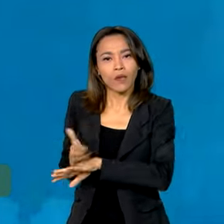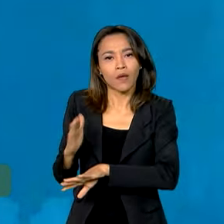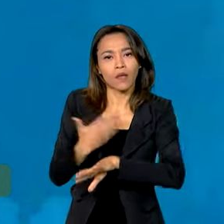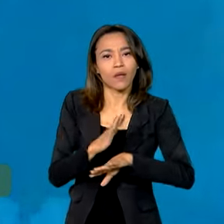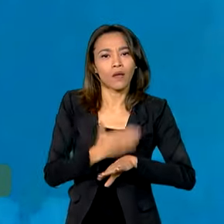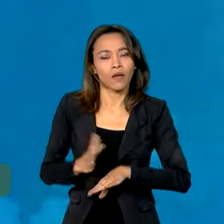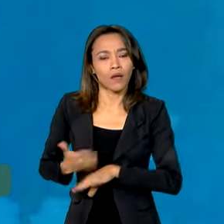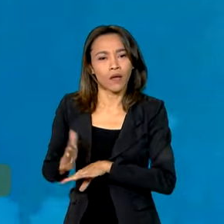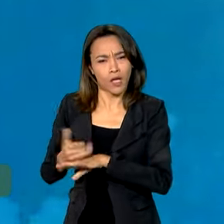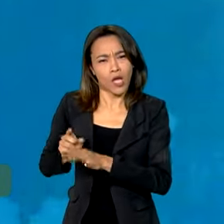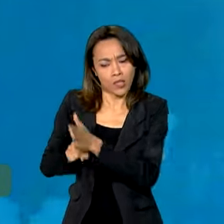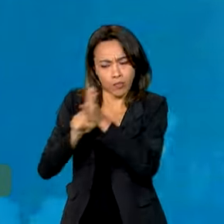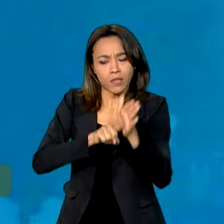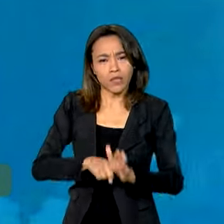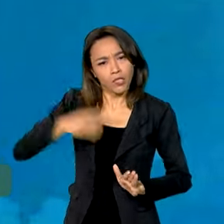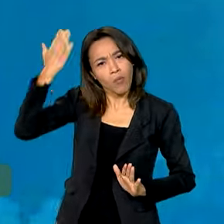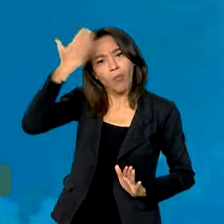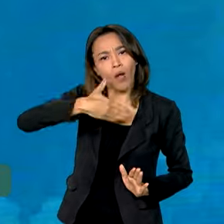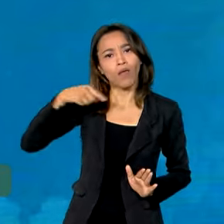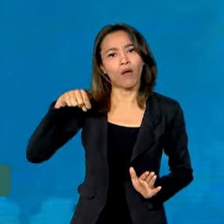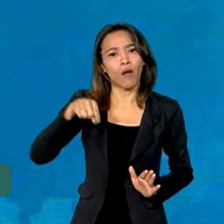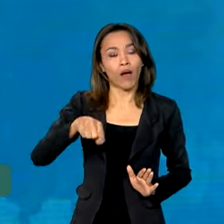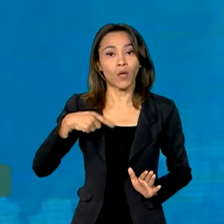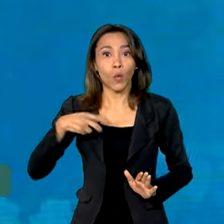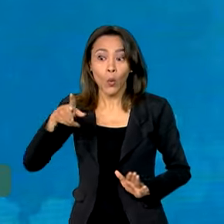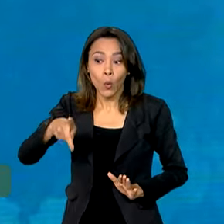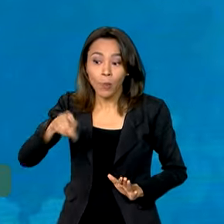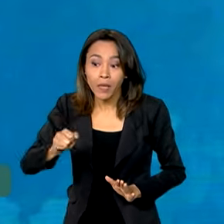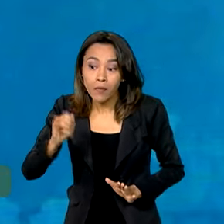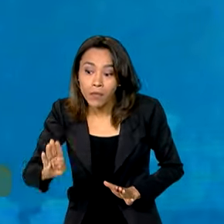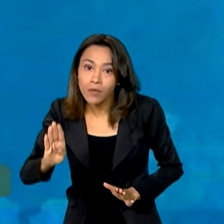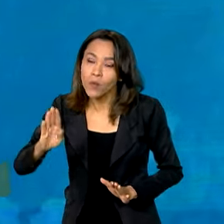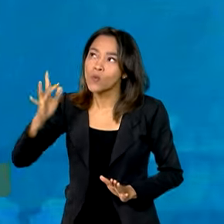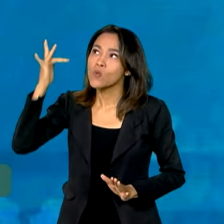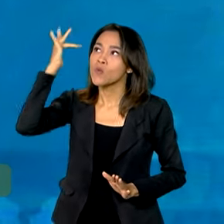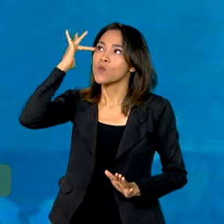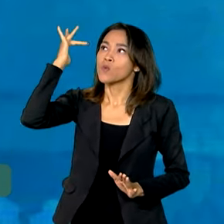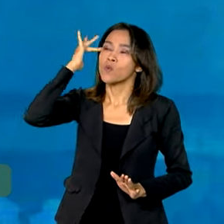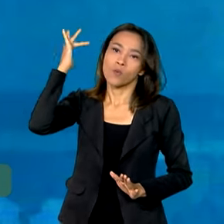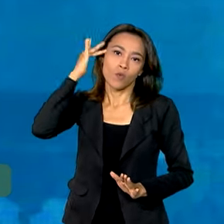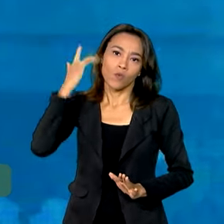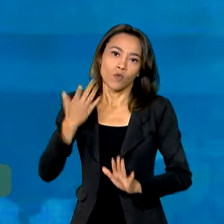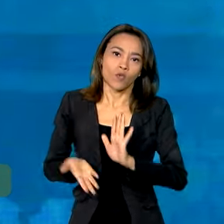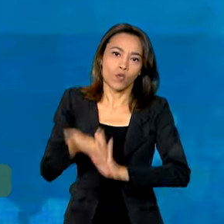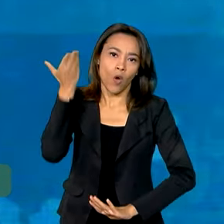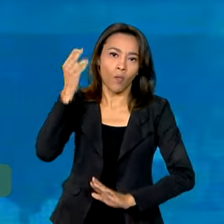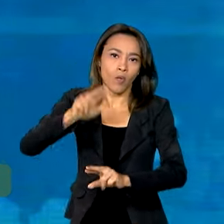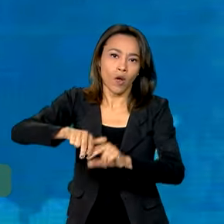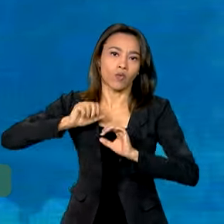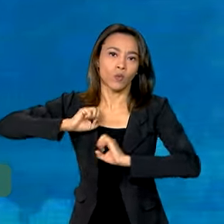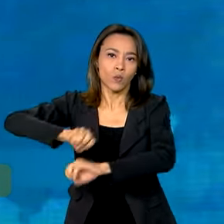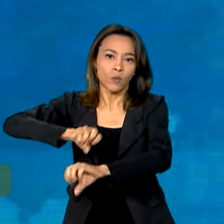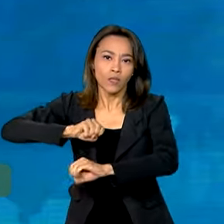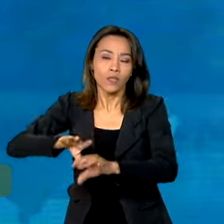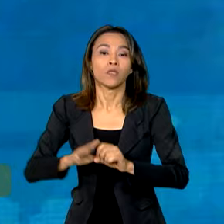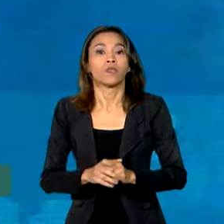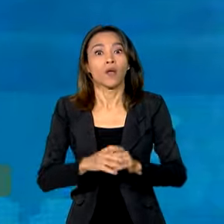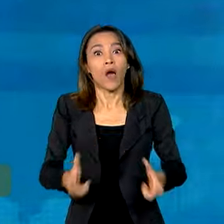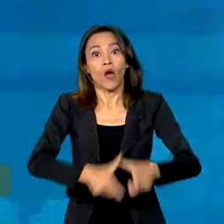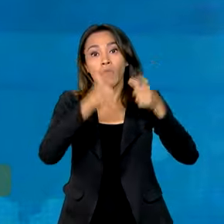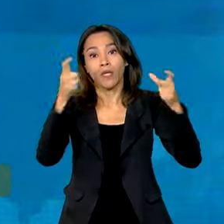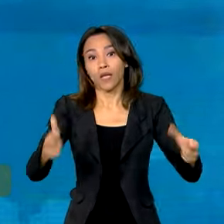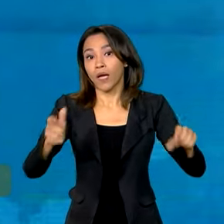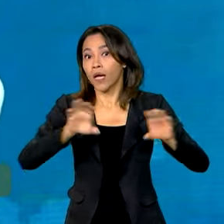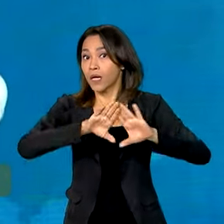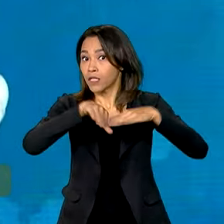Os estudos já mostraram isso, o efeito que tem no PIB brasileiro, a gente ampliar a matrícula de escola técnica no Brasil.